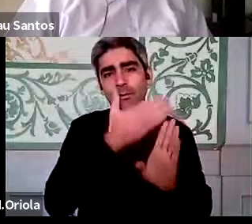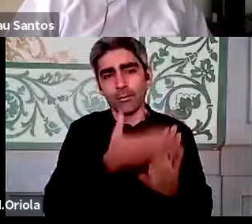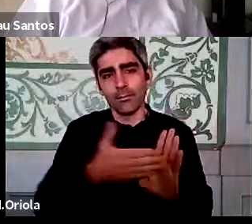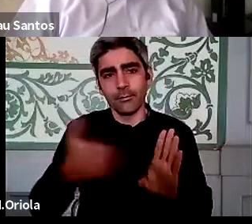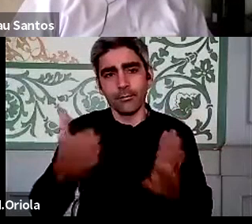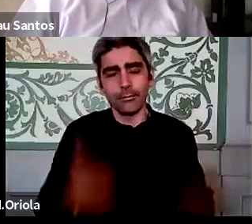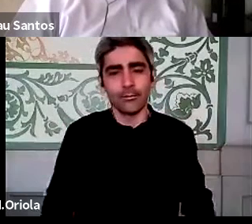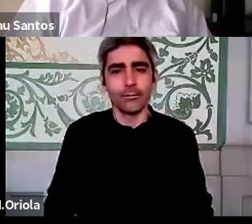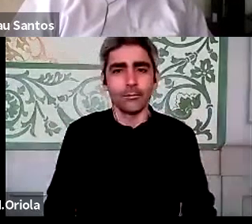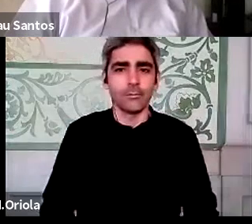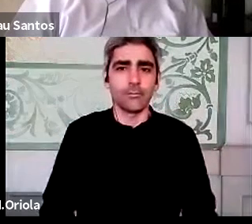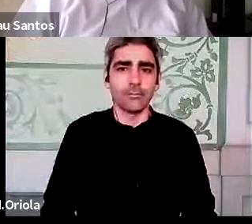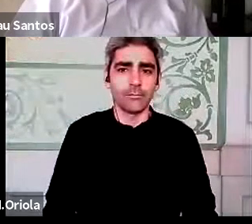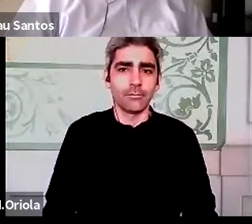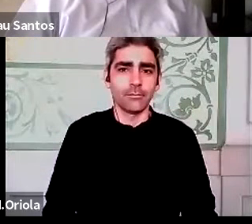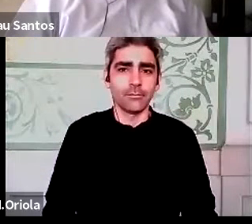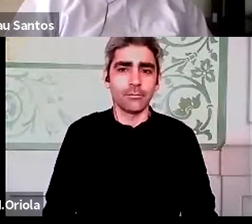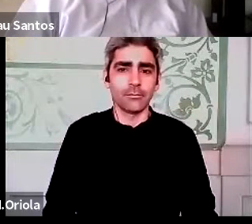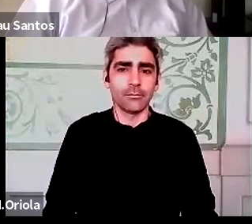vai ser para a frente.